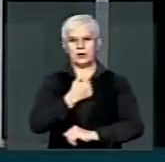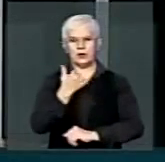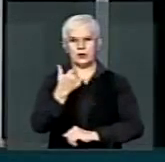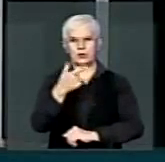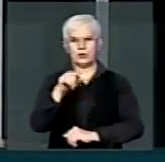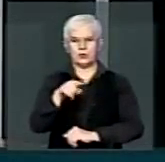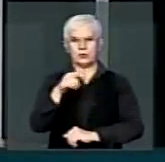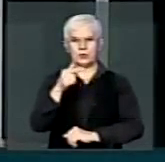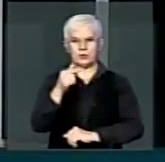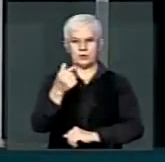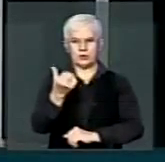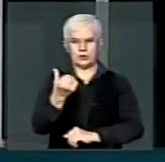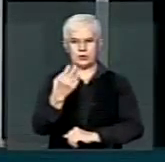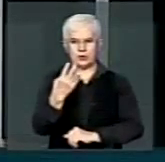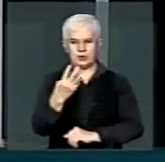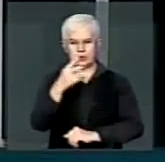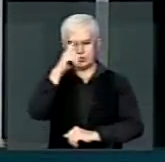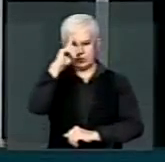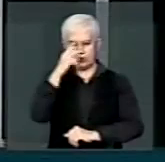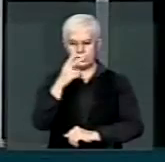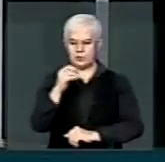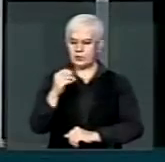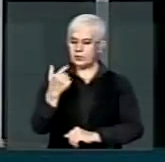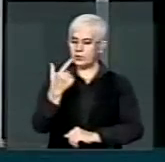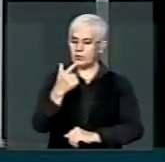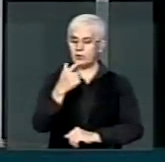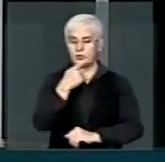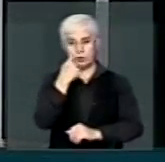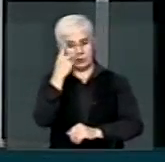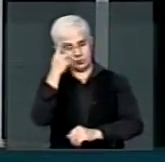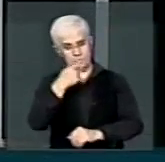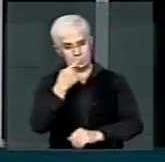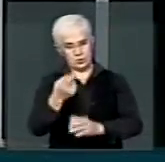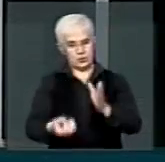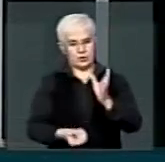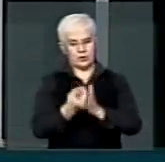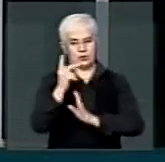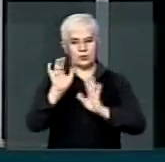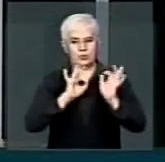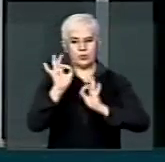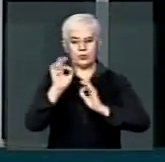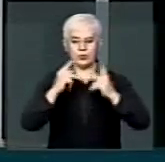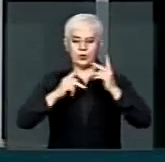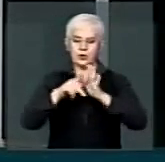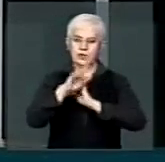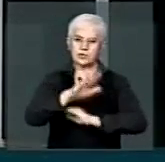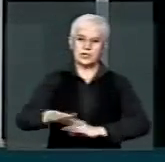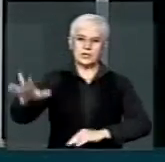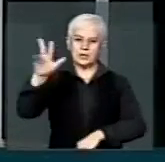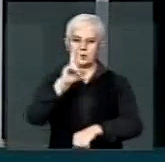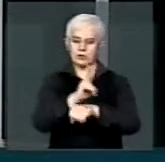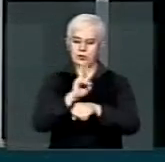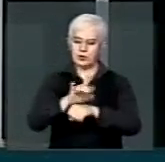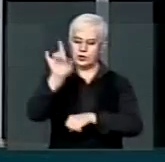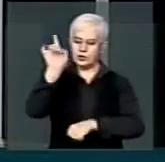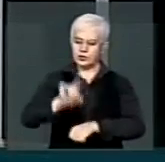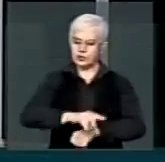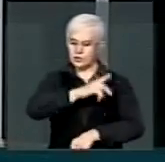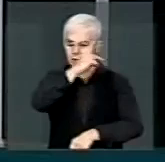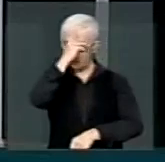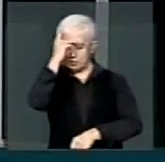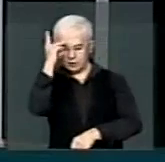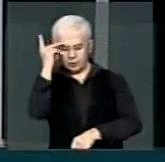.764, de 2012, que institui a Política Nacional de Proteção dos Direitos da